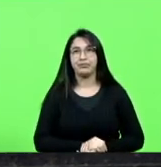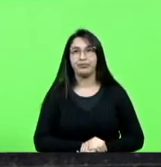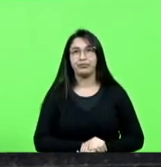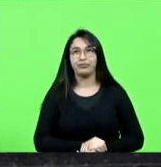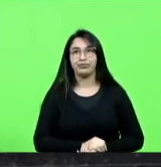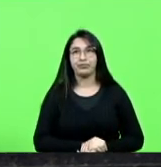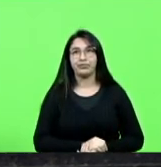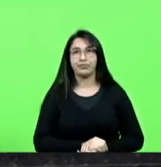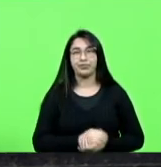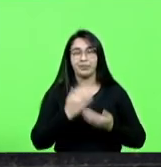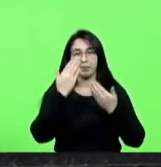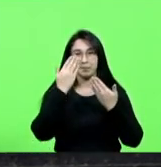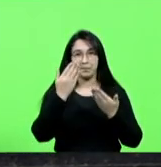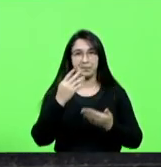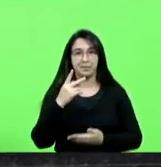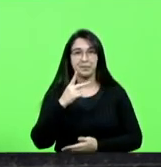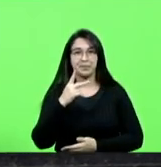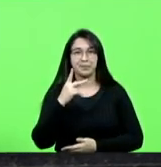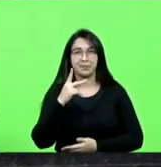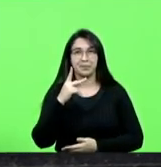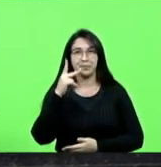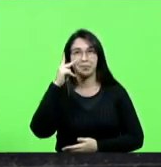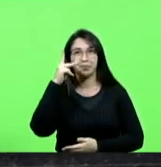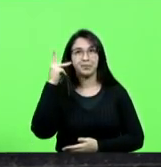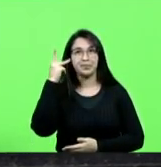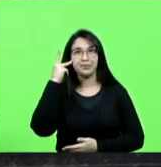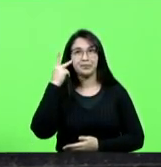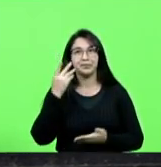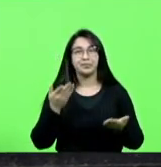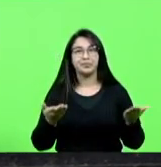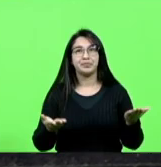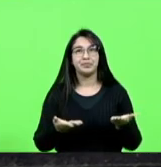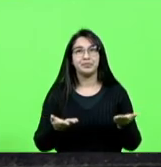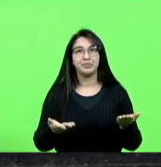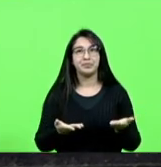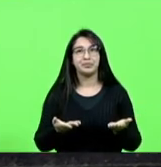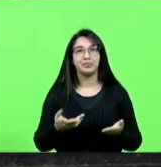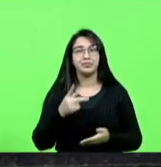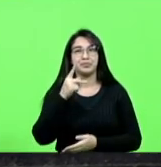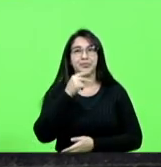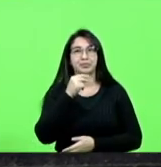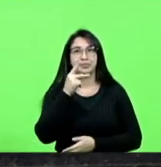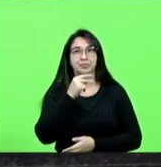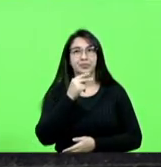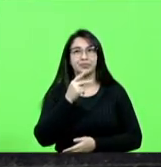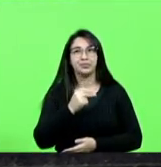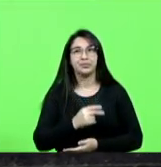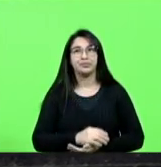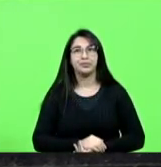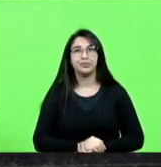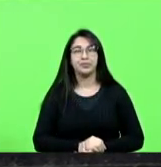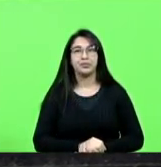Obrigado, deputada Paulinha. Na ordem, deputado Kennedy Nunes, presente.